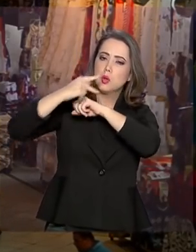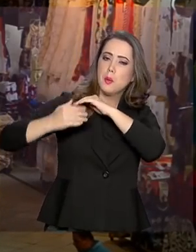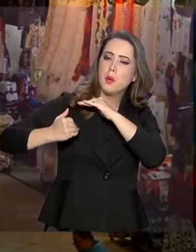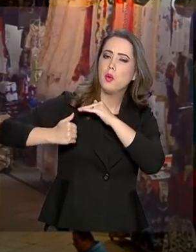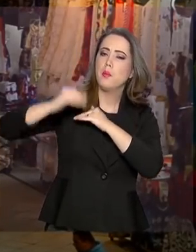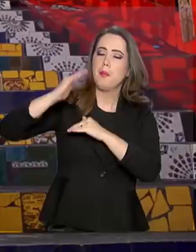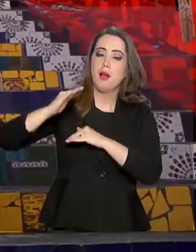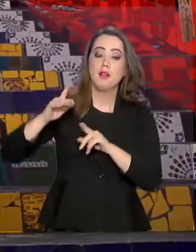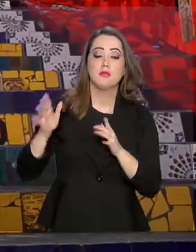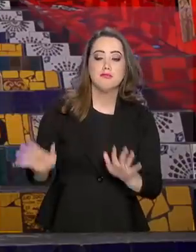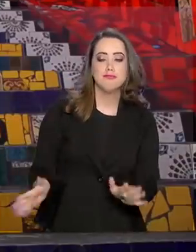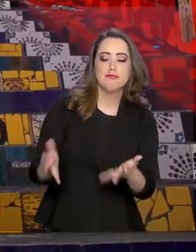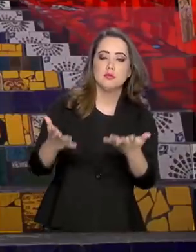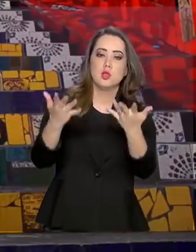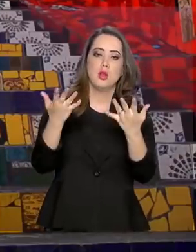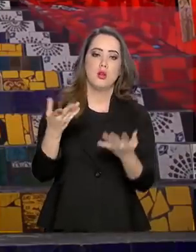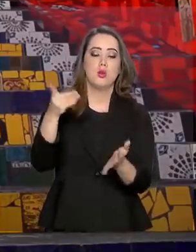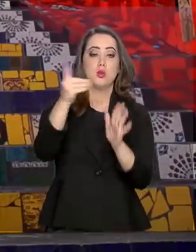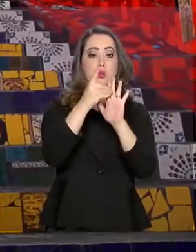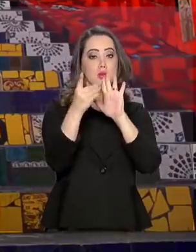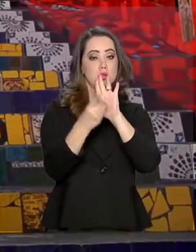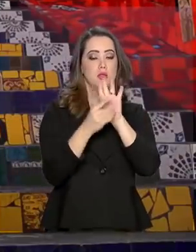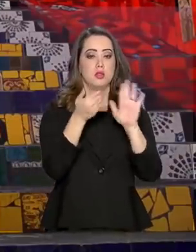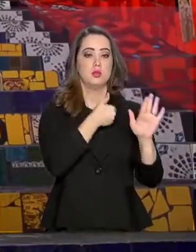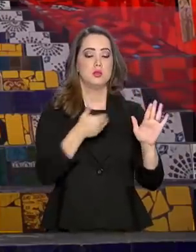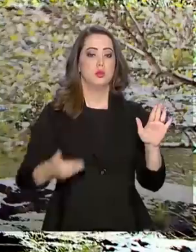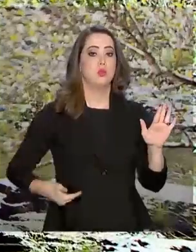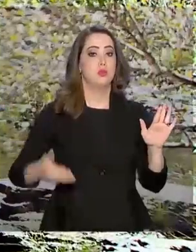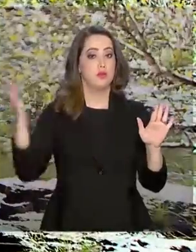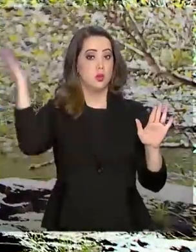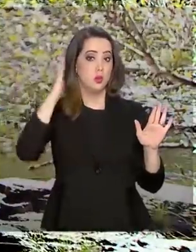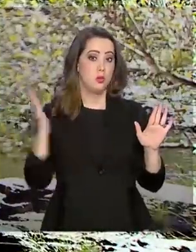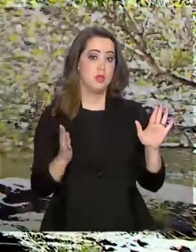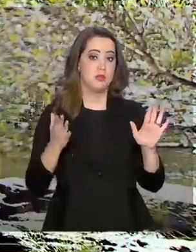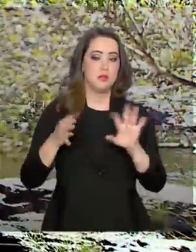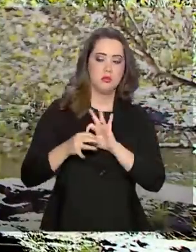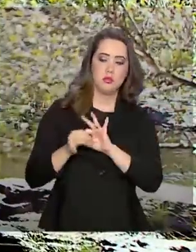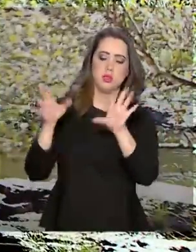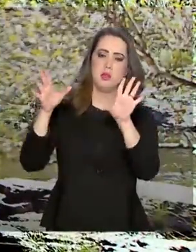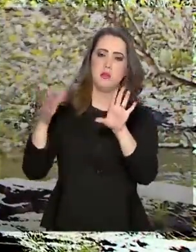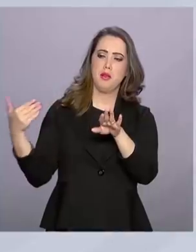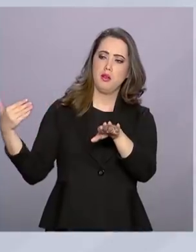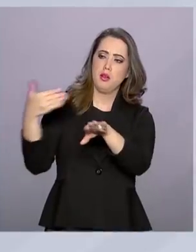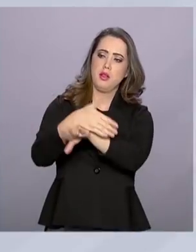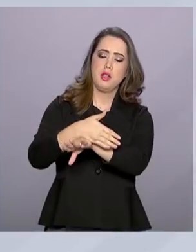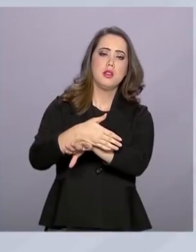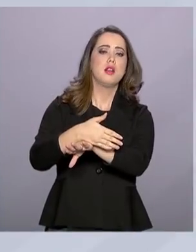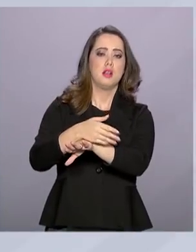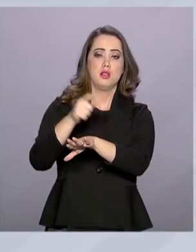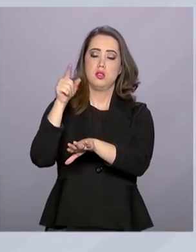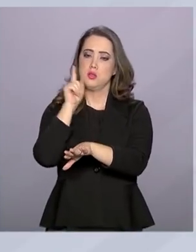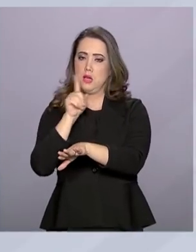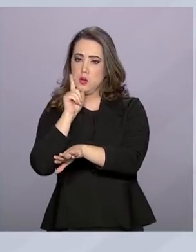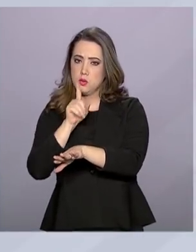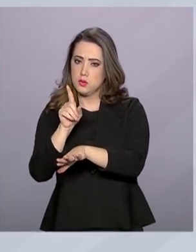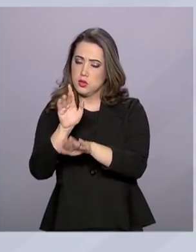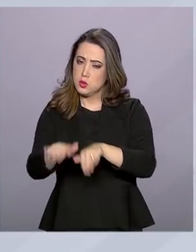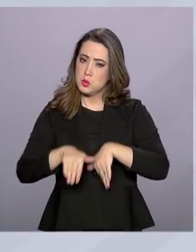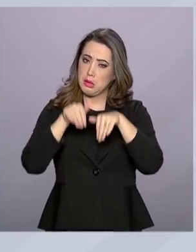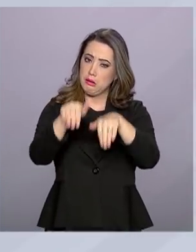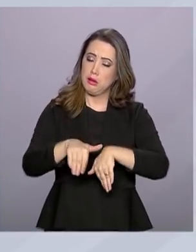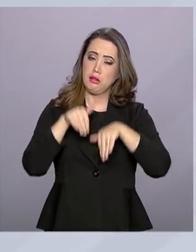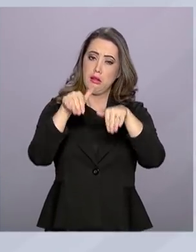mais um incentivo. Com o decreto do governo brasileiro que dispensa o visto de turistas dos Estados Unidos, Canadá,